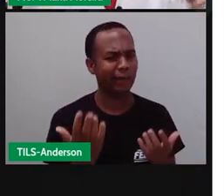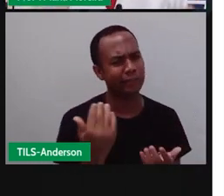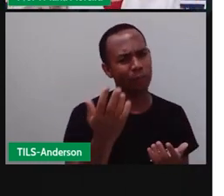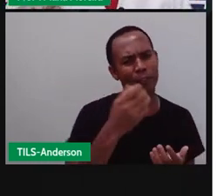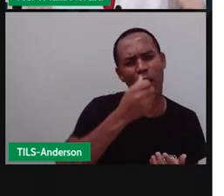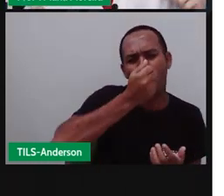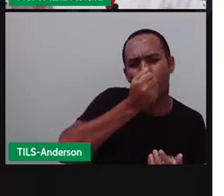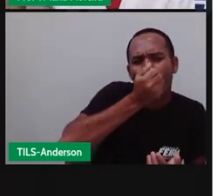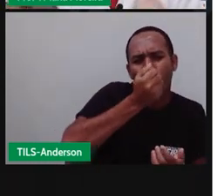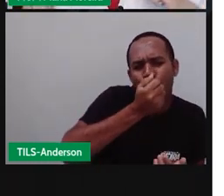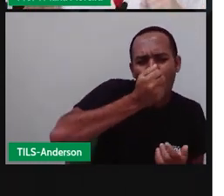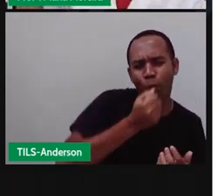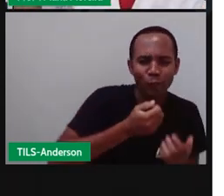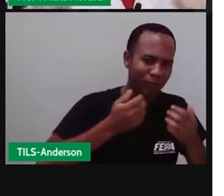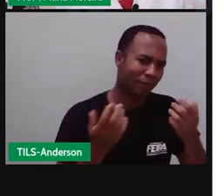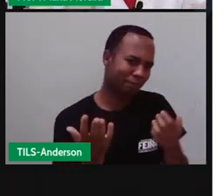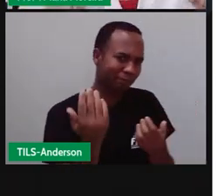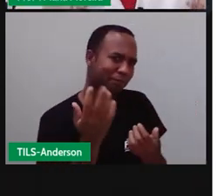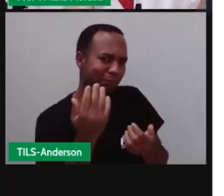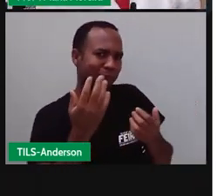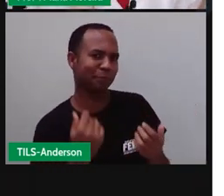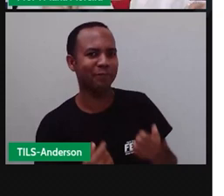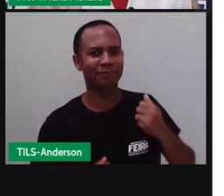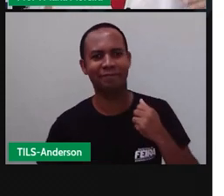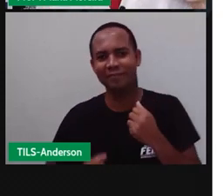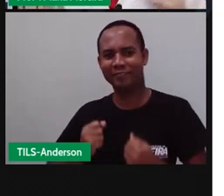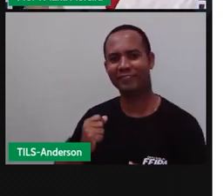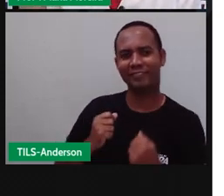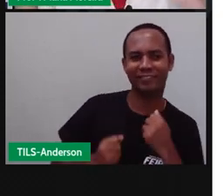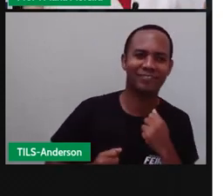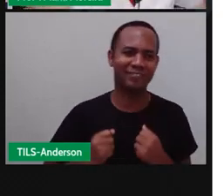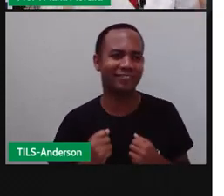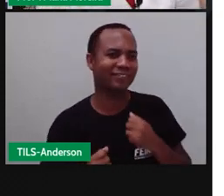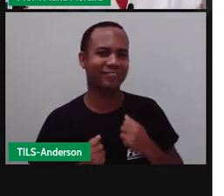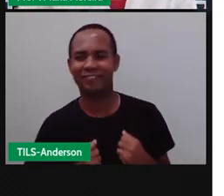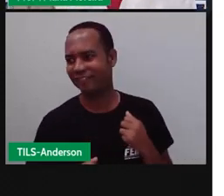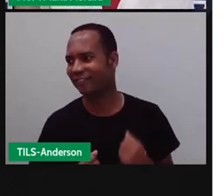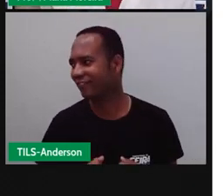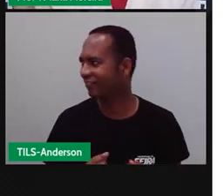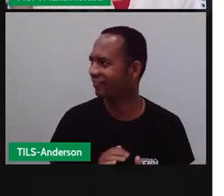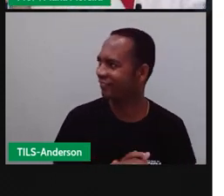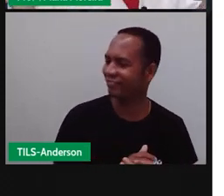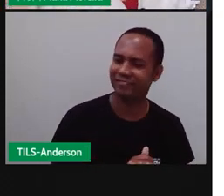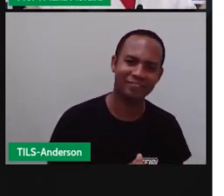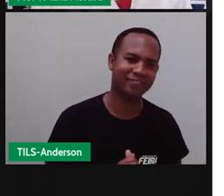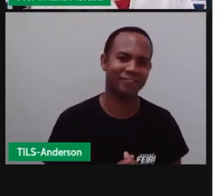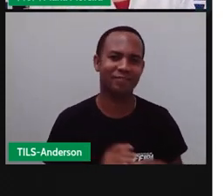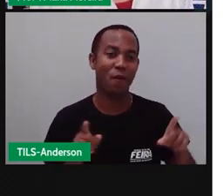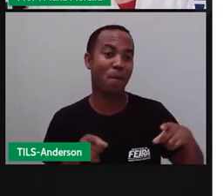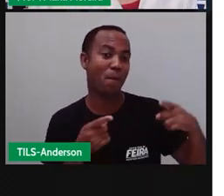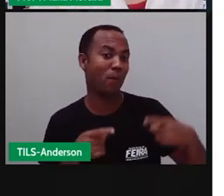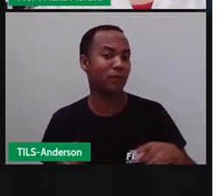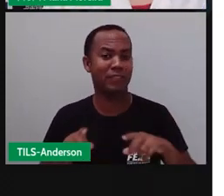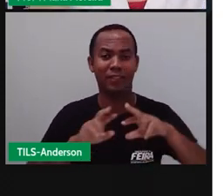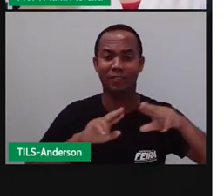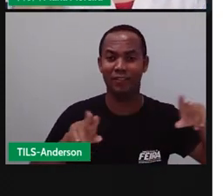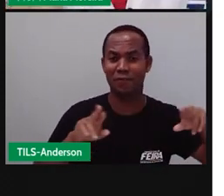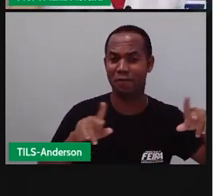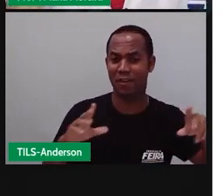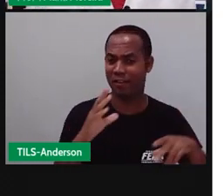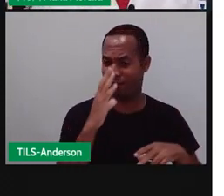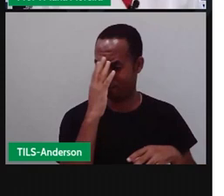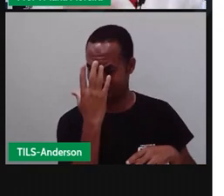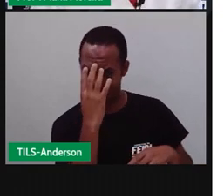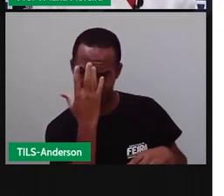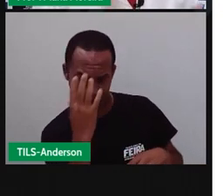Dá a chupeta, dá a chupeta, dá a chupeta para o bebê não chorar. Então, são músicas que são